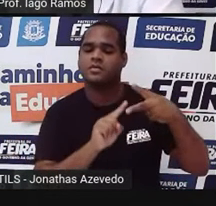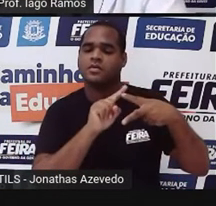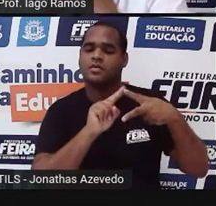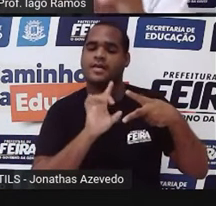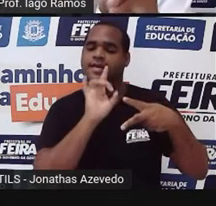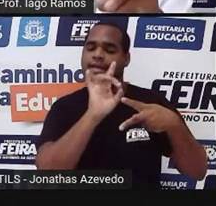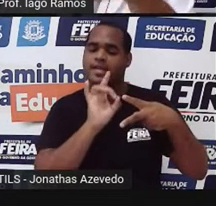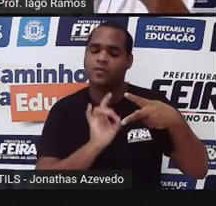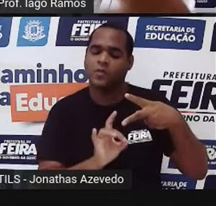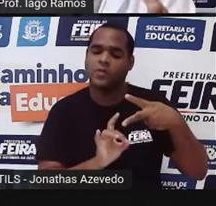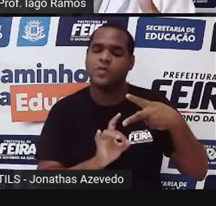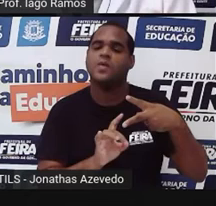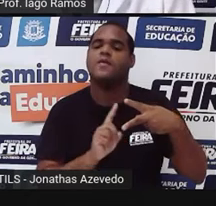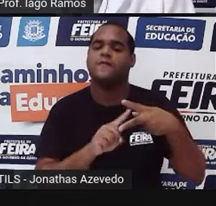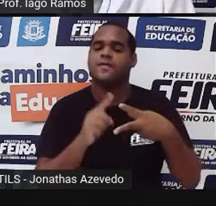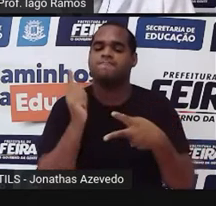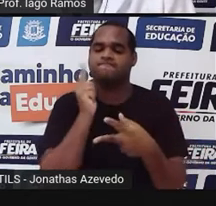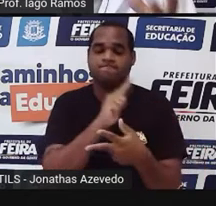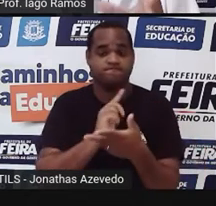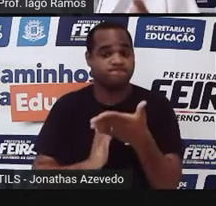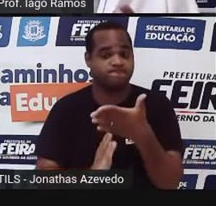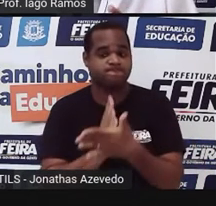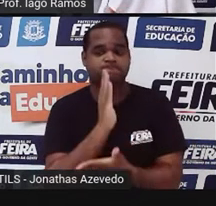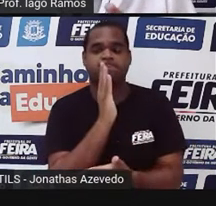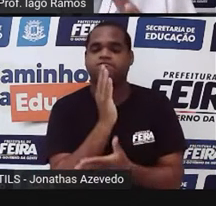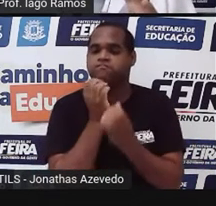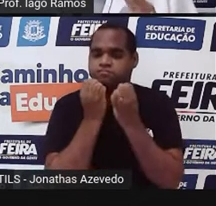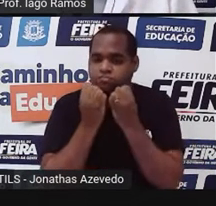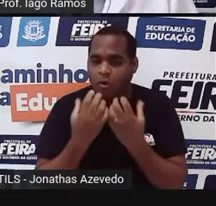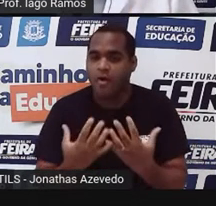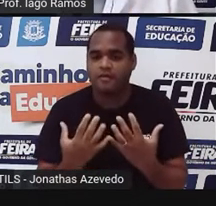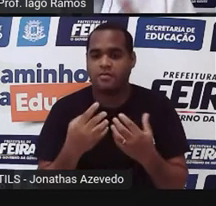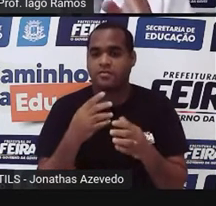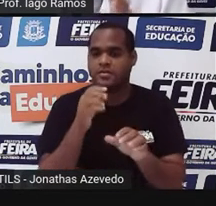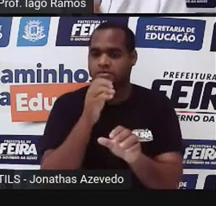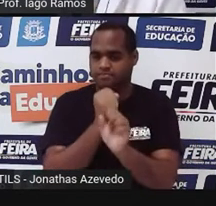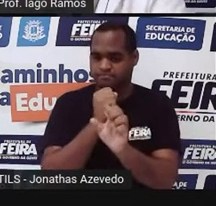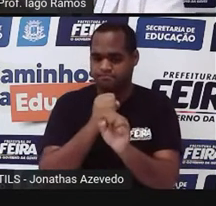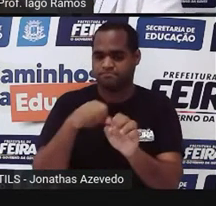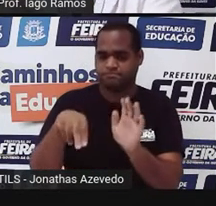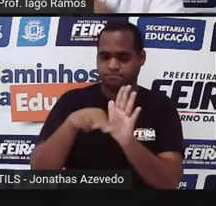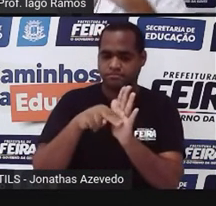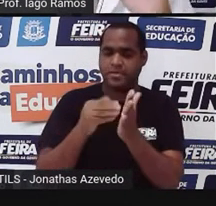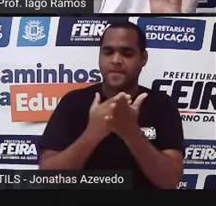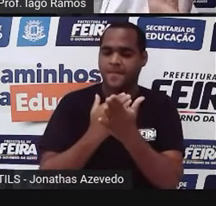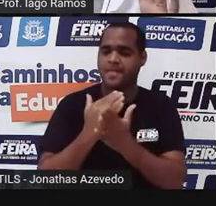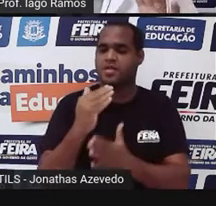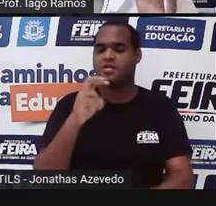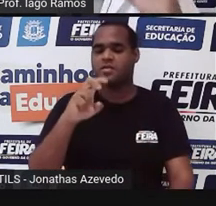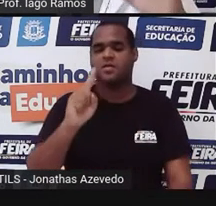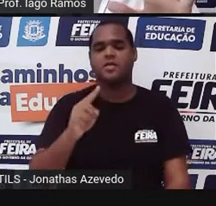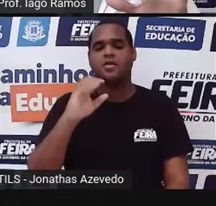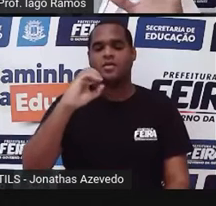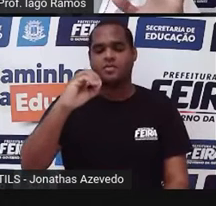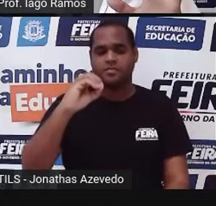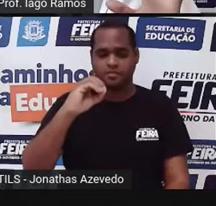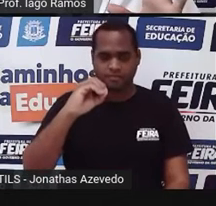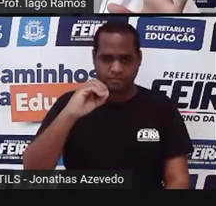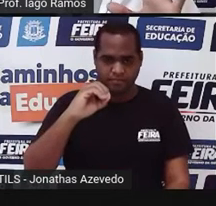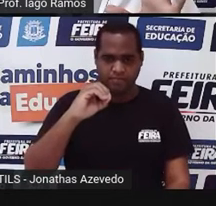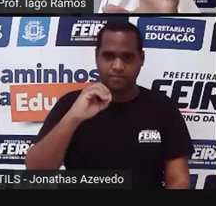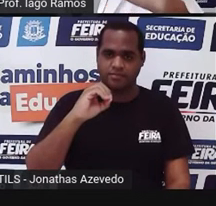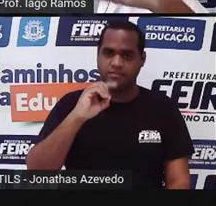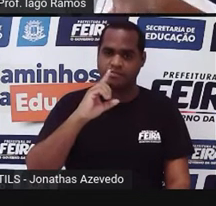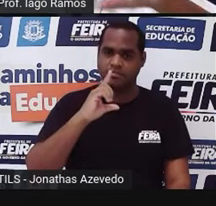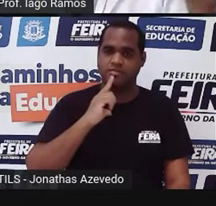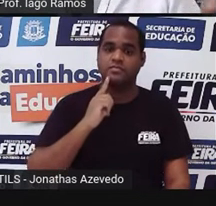para você ser aprovado, você precisa tirar notas a partir de 5, tá bom? A partir